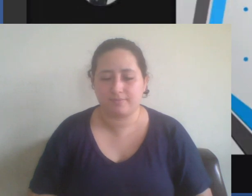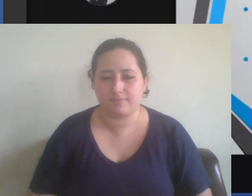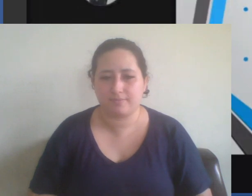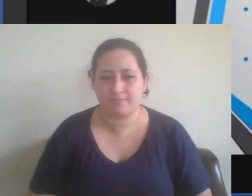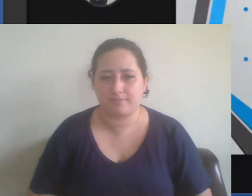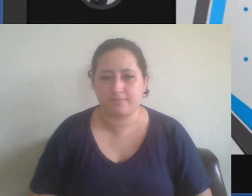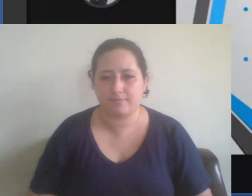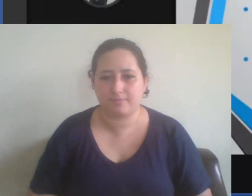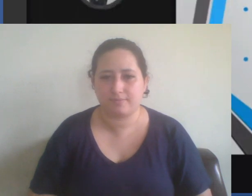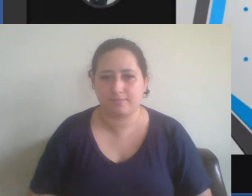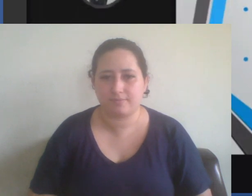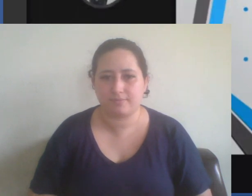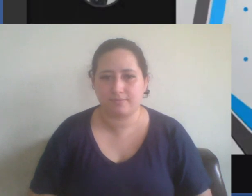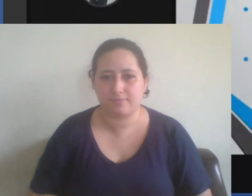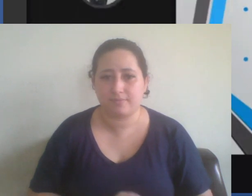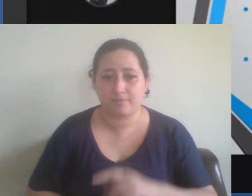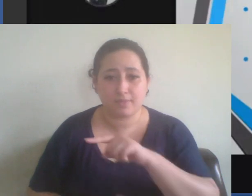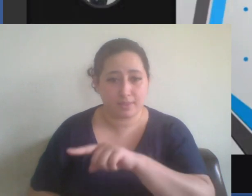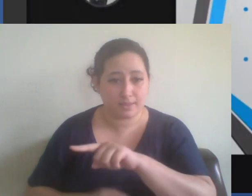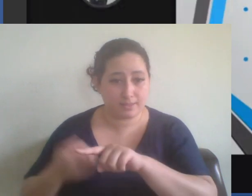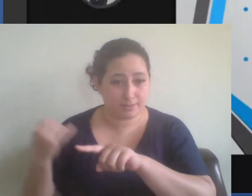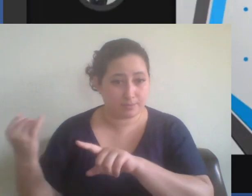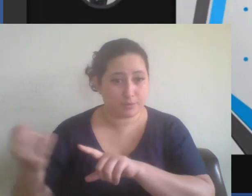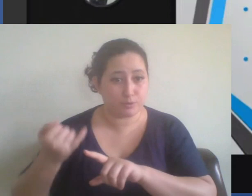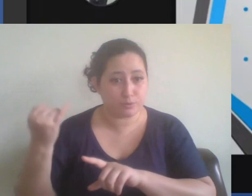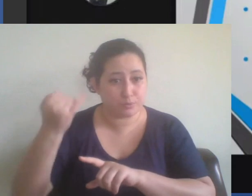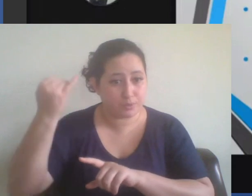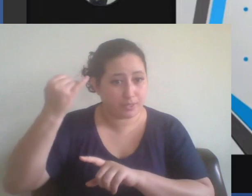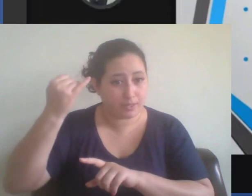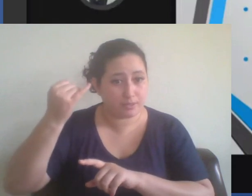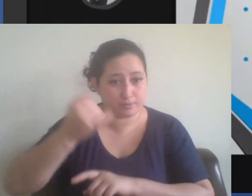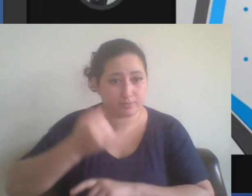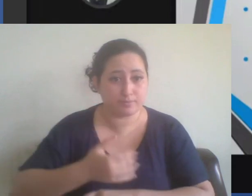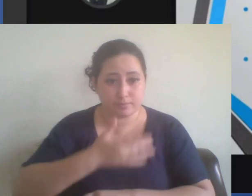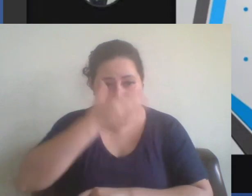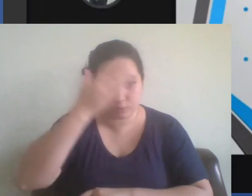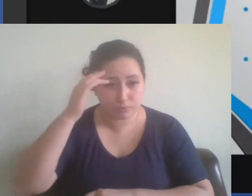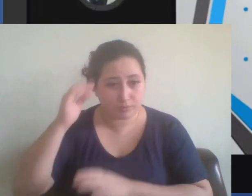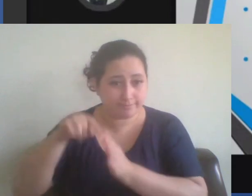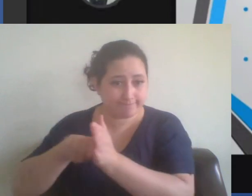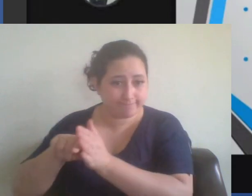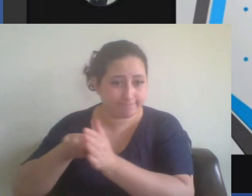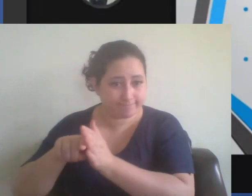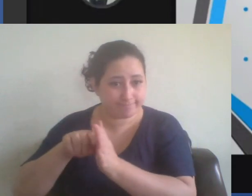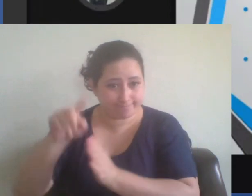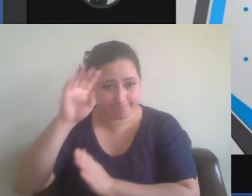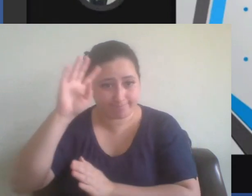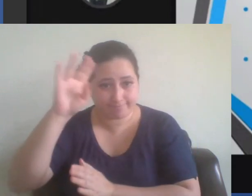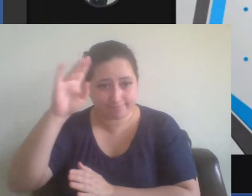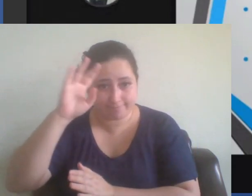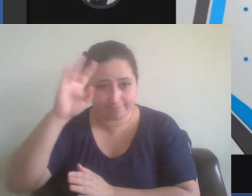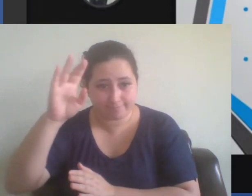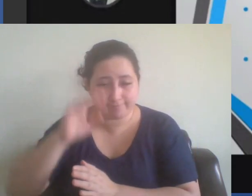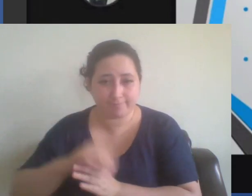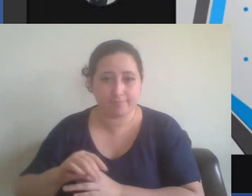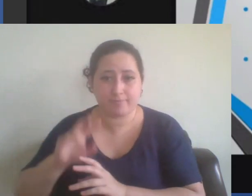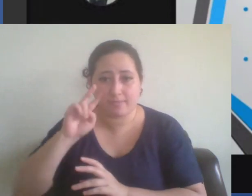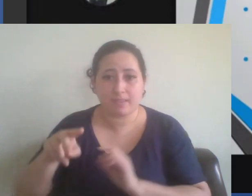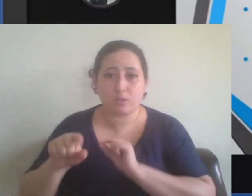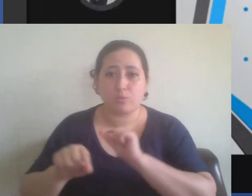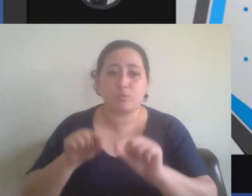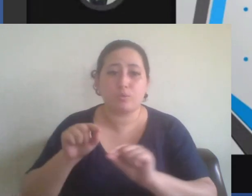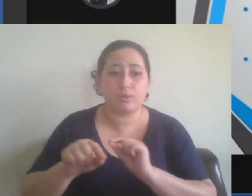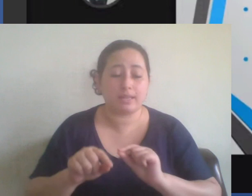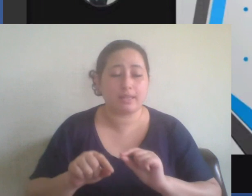muito importante enquanto pensador para aquilo que seria a reação conservadora.